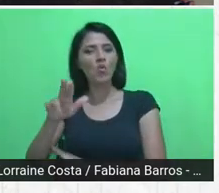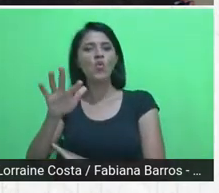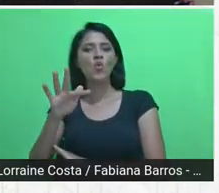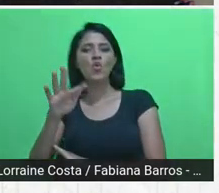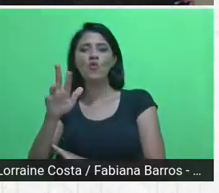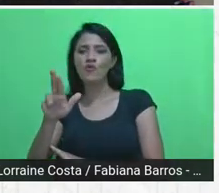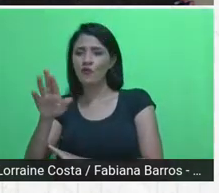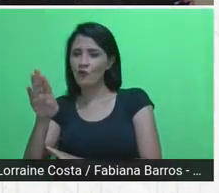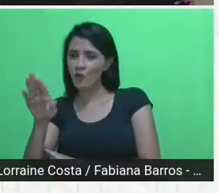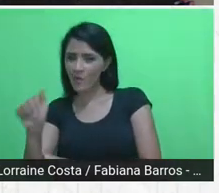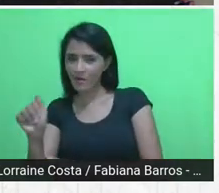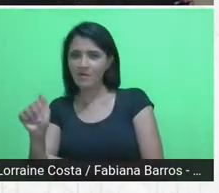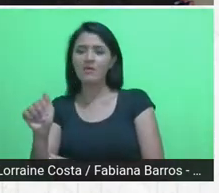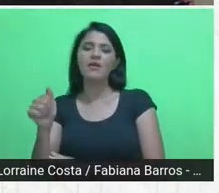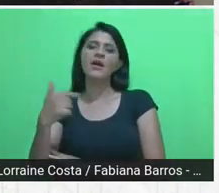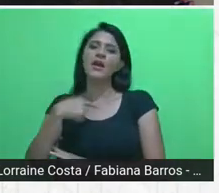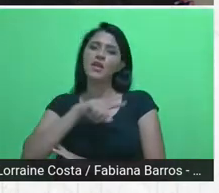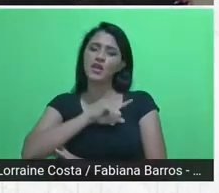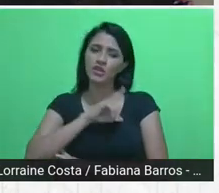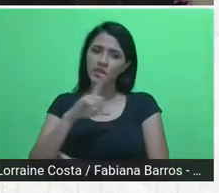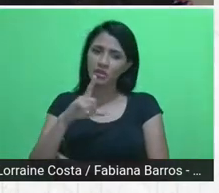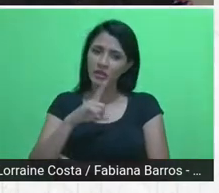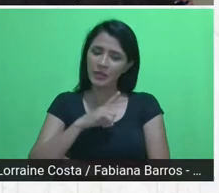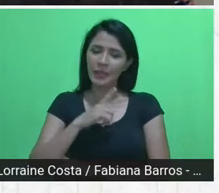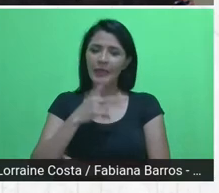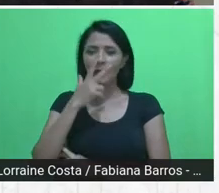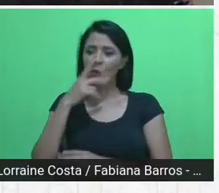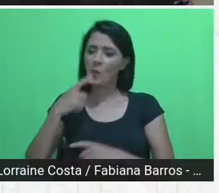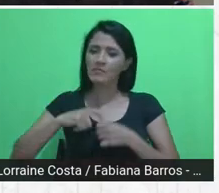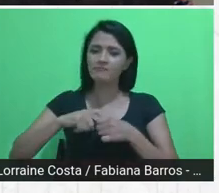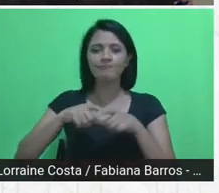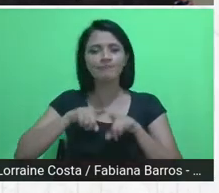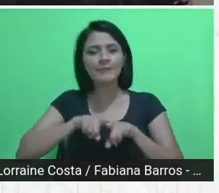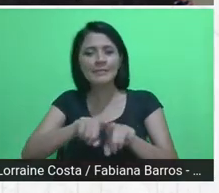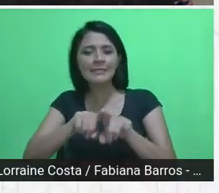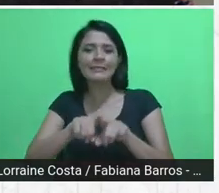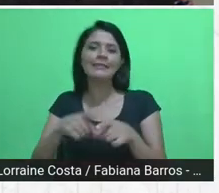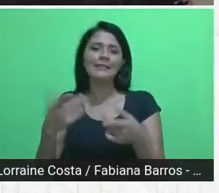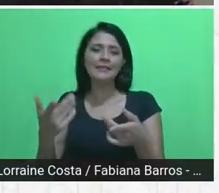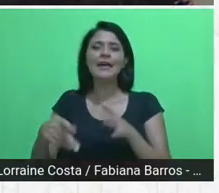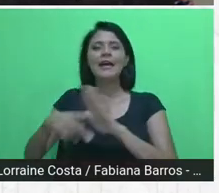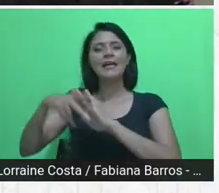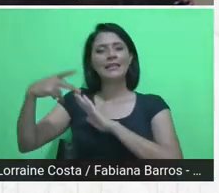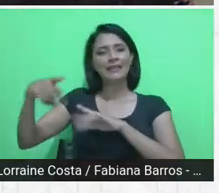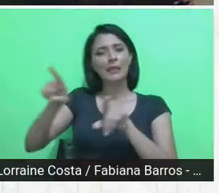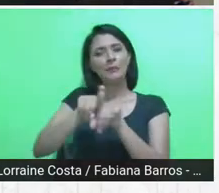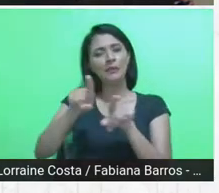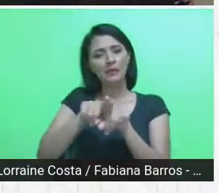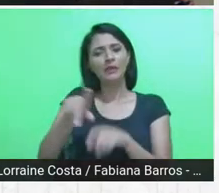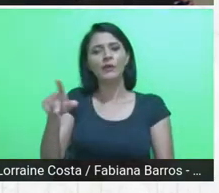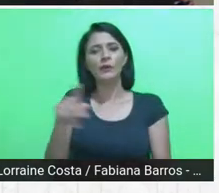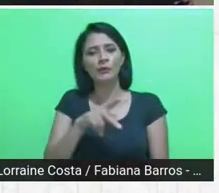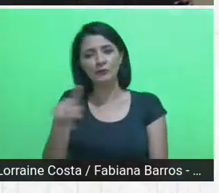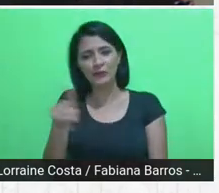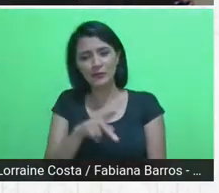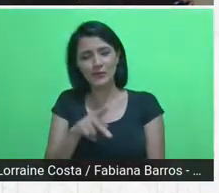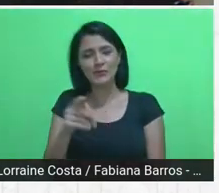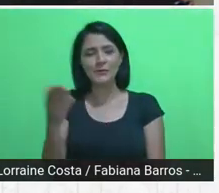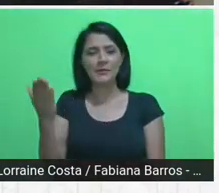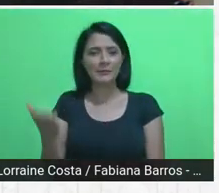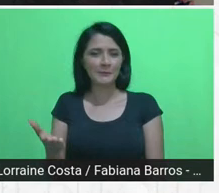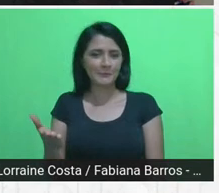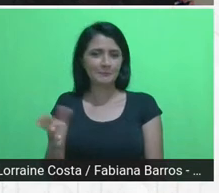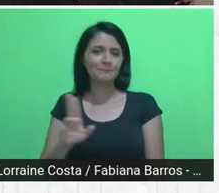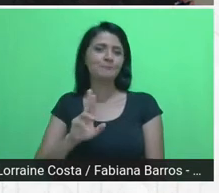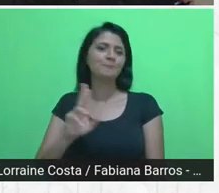grande, uma grande parceria, uma grande dívida também com a professora, a professora